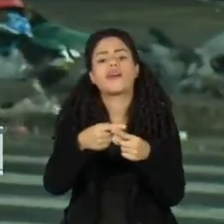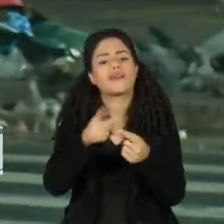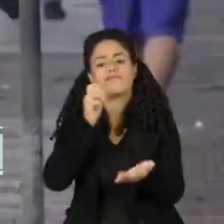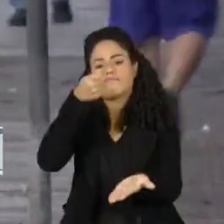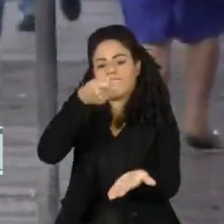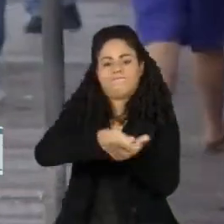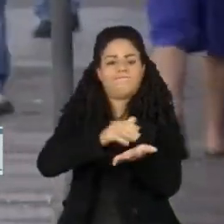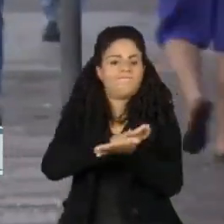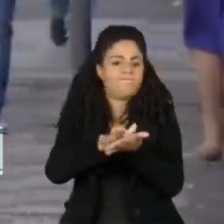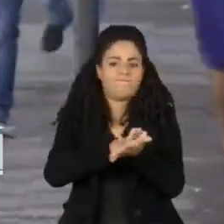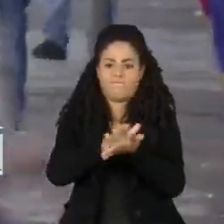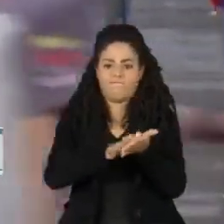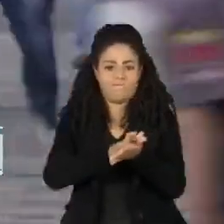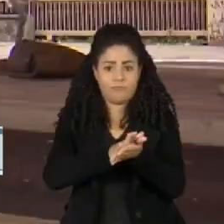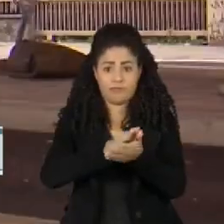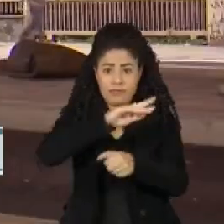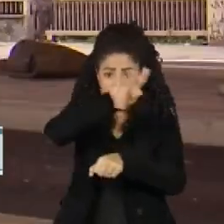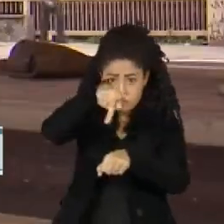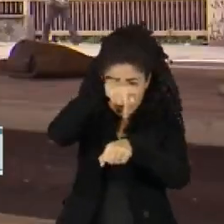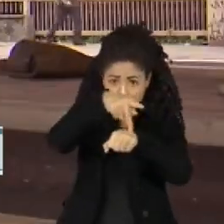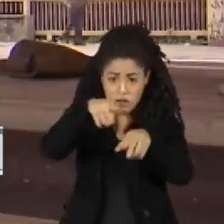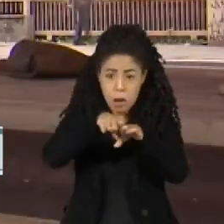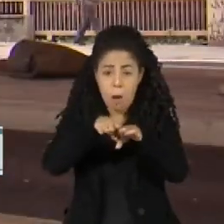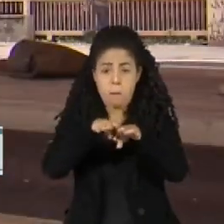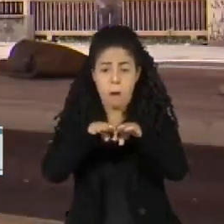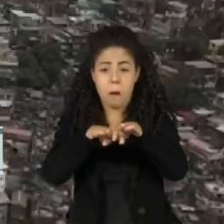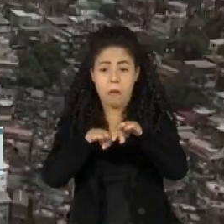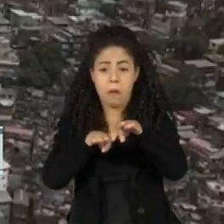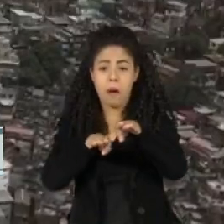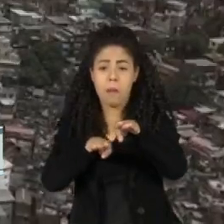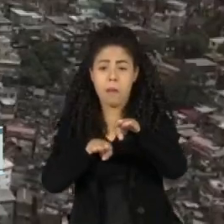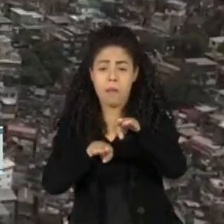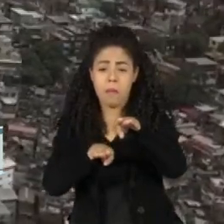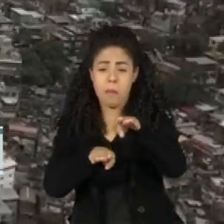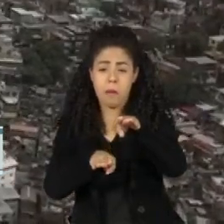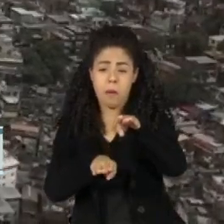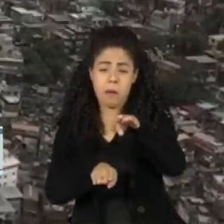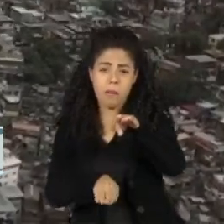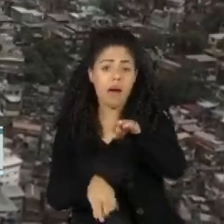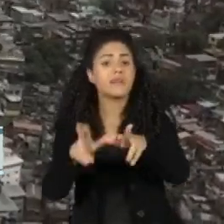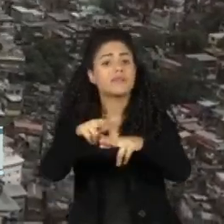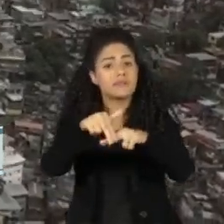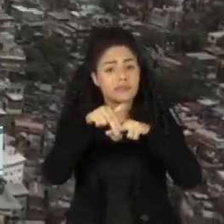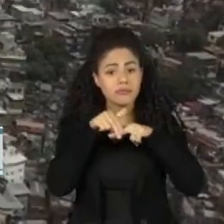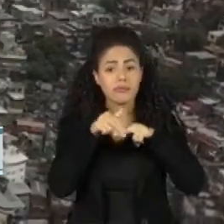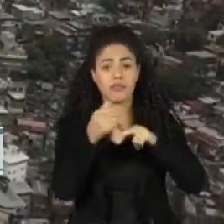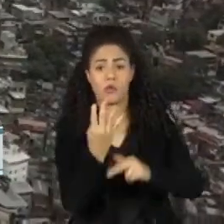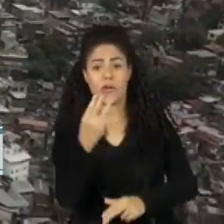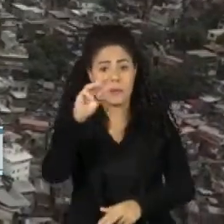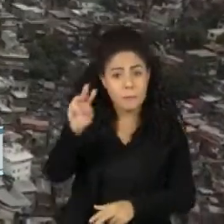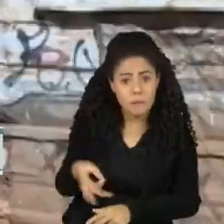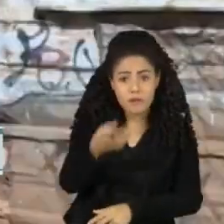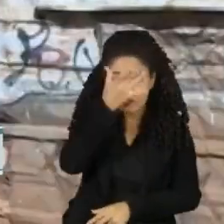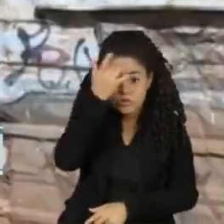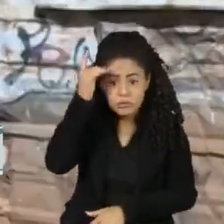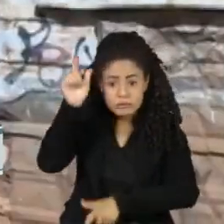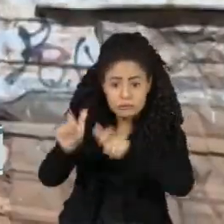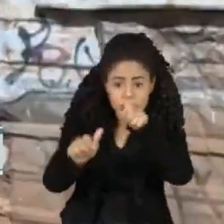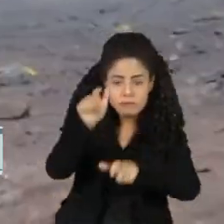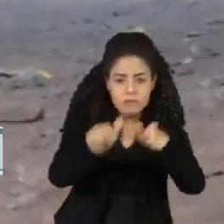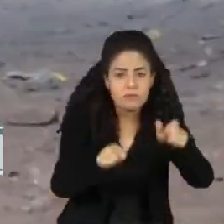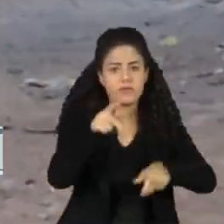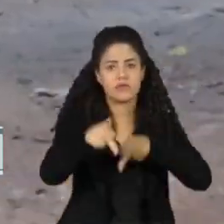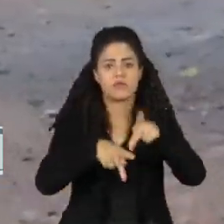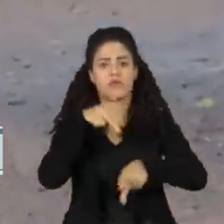desigualdade, lamentavelmente, está mais desigual. Por conta disso, mais de 4 milhões de brasileiros foram